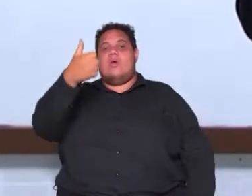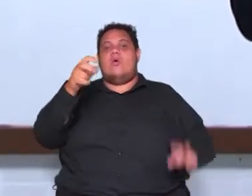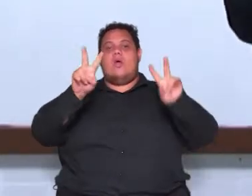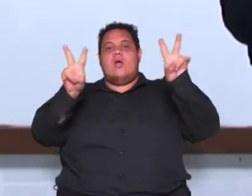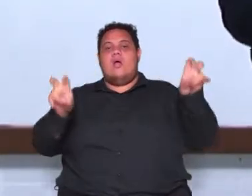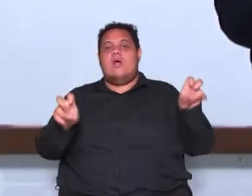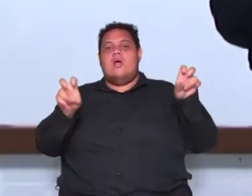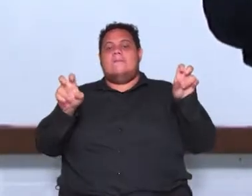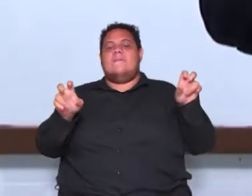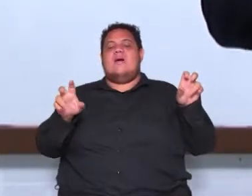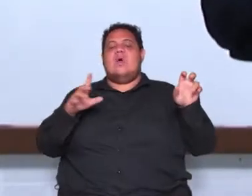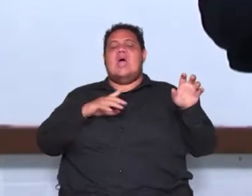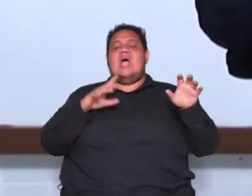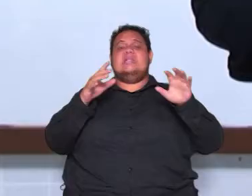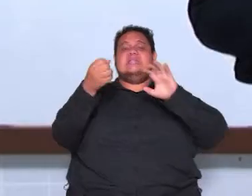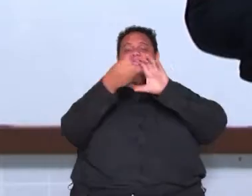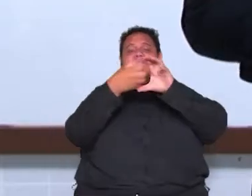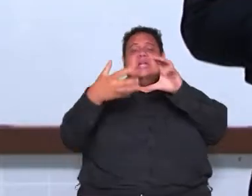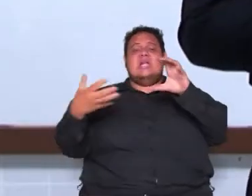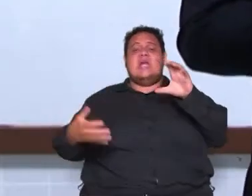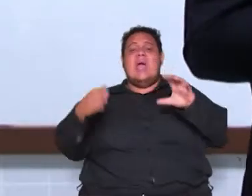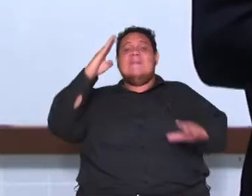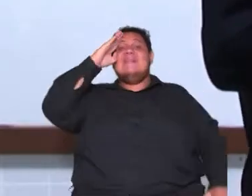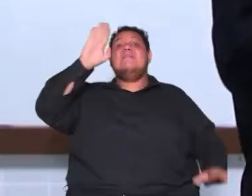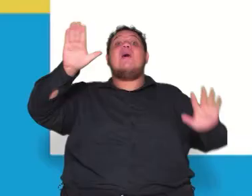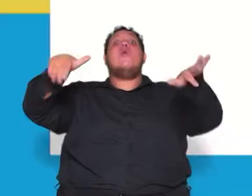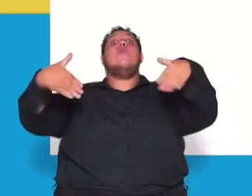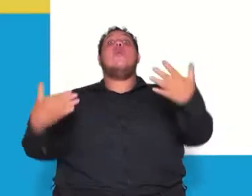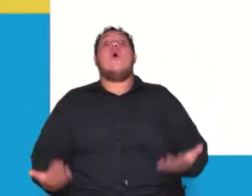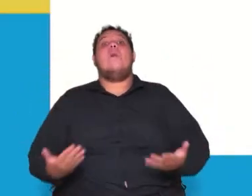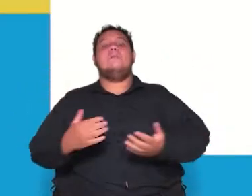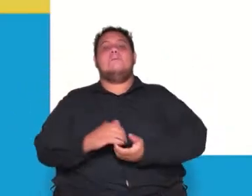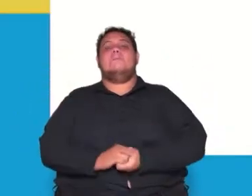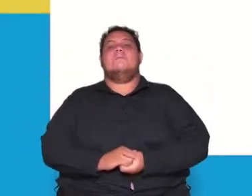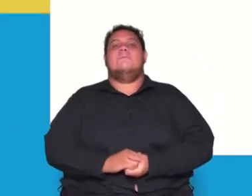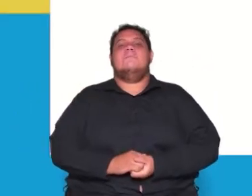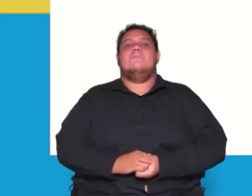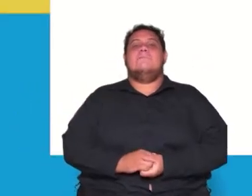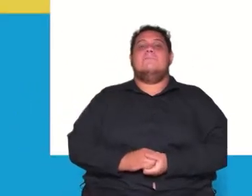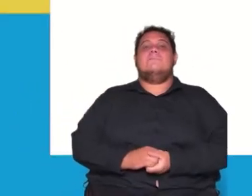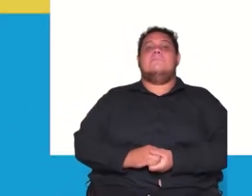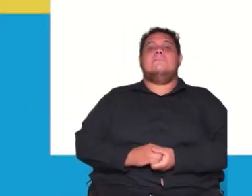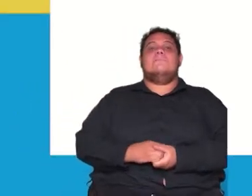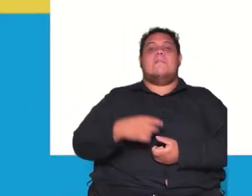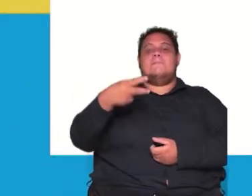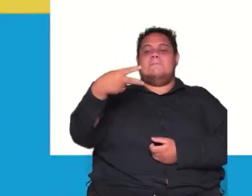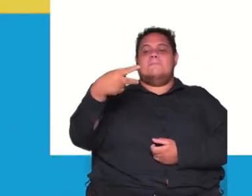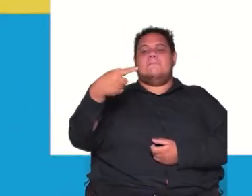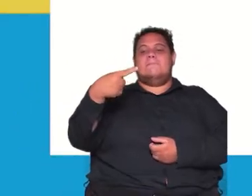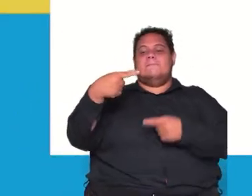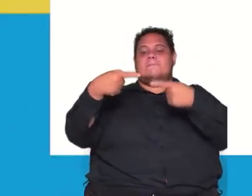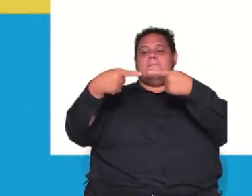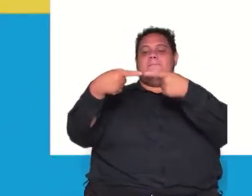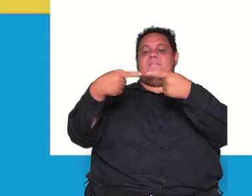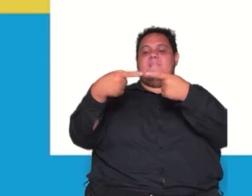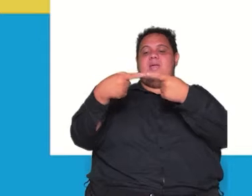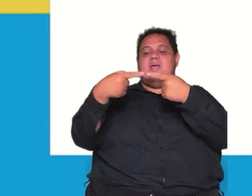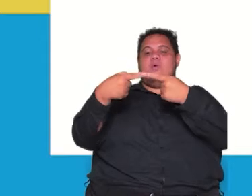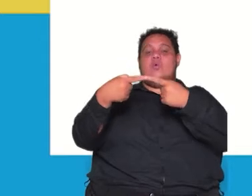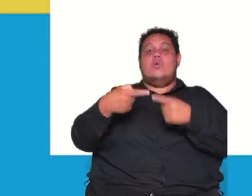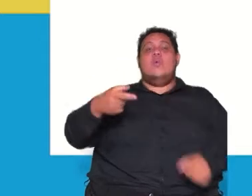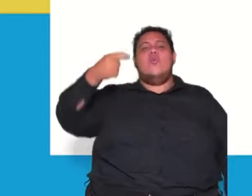quais as características ou as principais características desse movimento em primeiro lugar nós temos o racionalismo